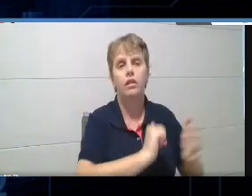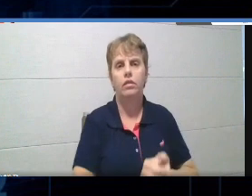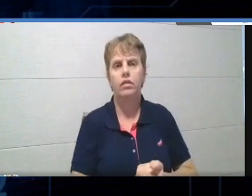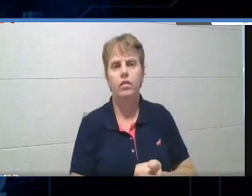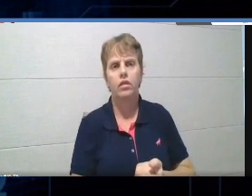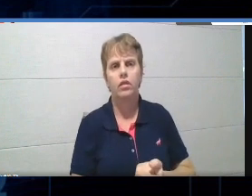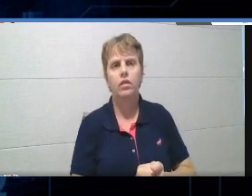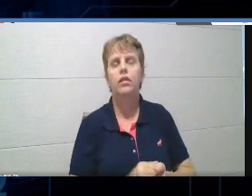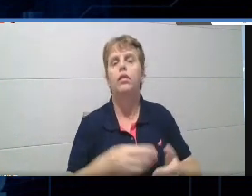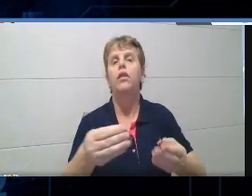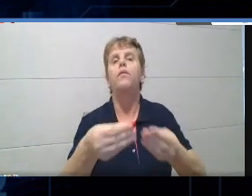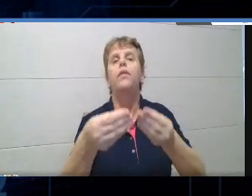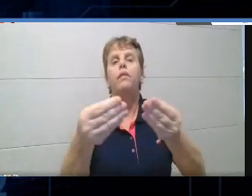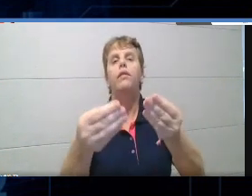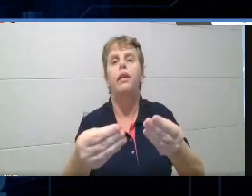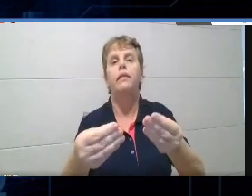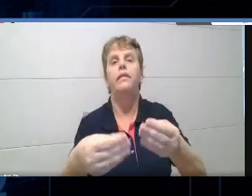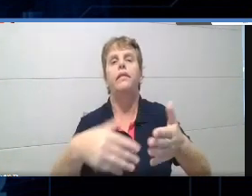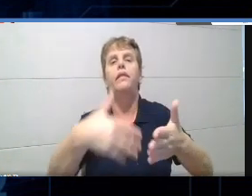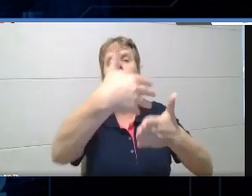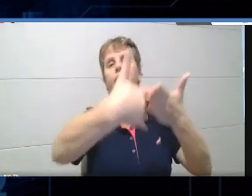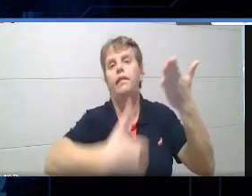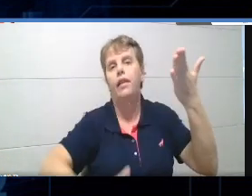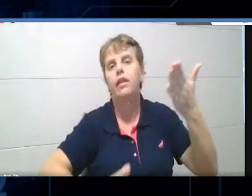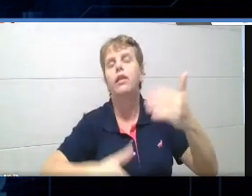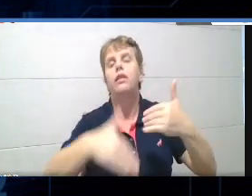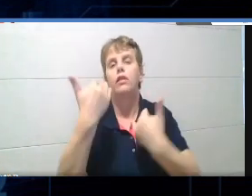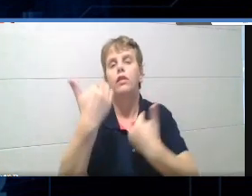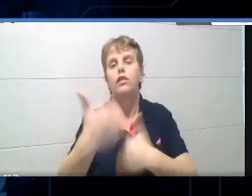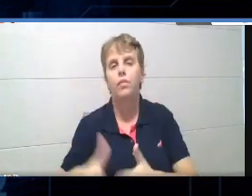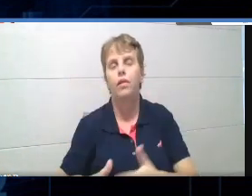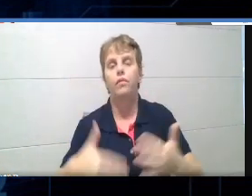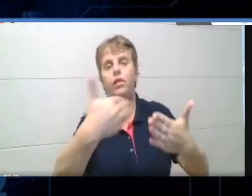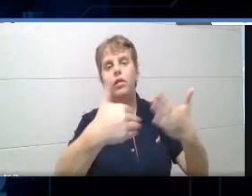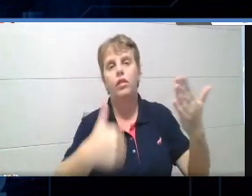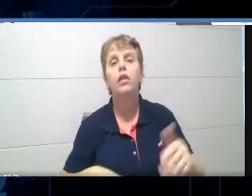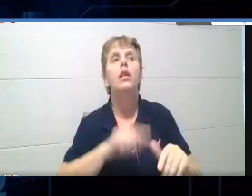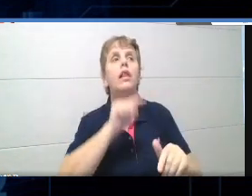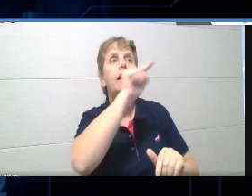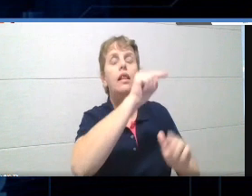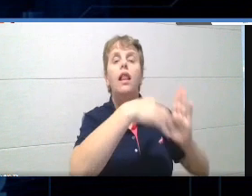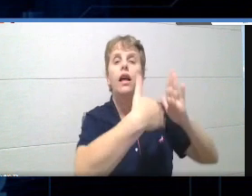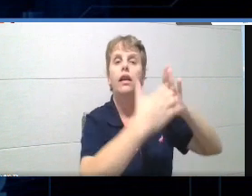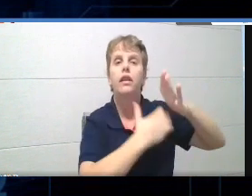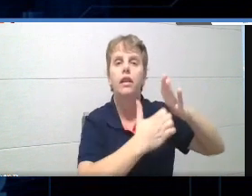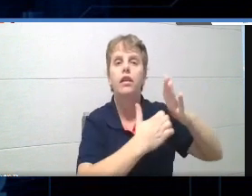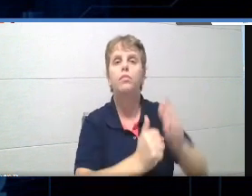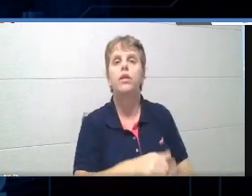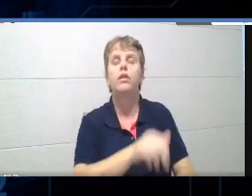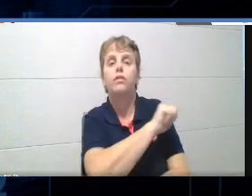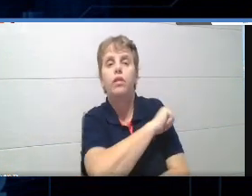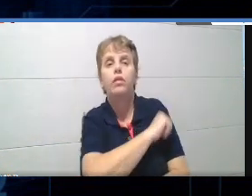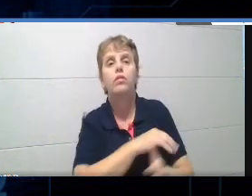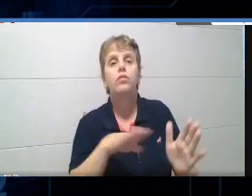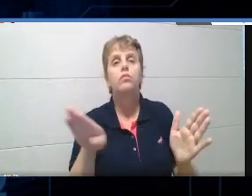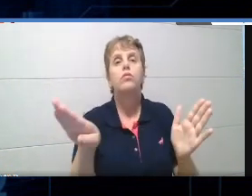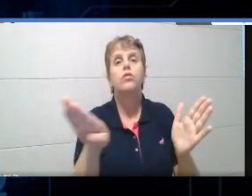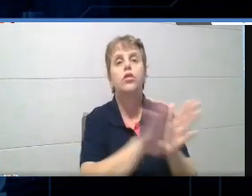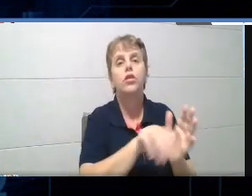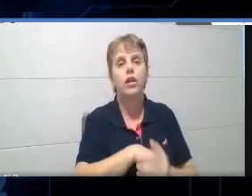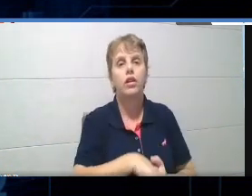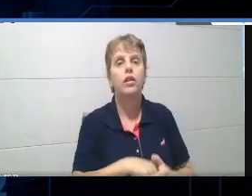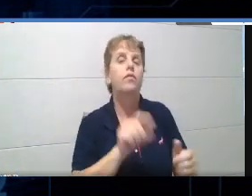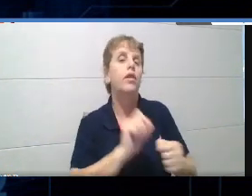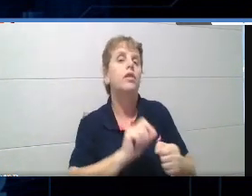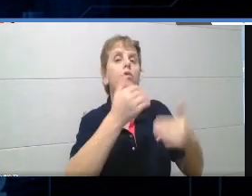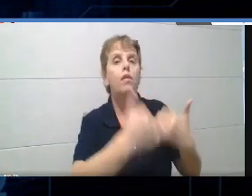vai dar uma lista de prova para ele fazer, ele é lá no mercado de trabalho, por exemplo, lá na empresa. Ele vai chegar agora, nós vamos fazer uma prova com você. Não,